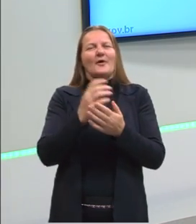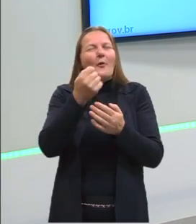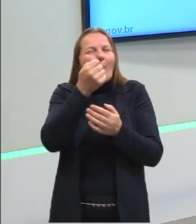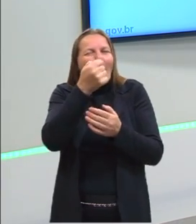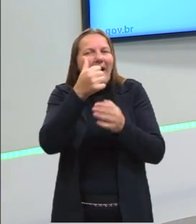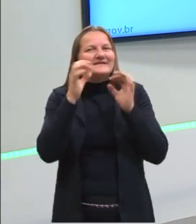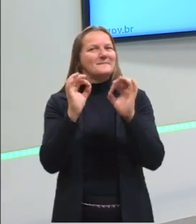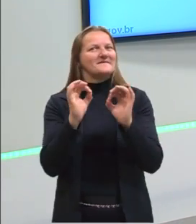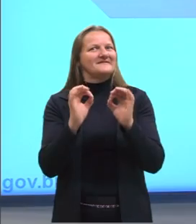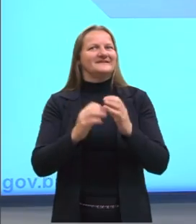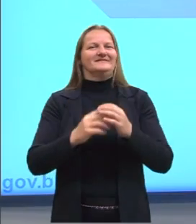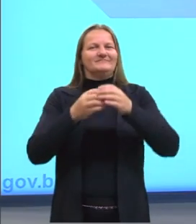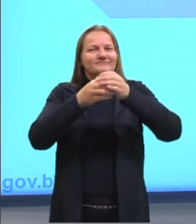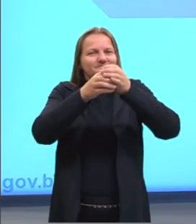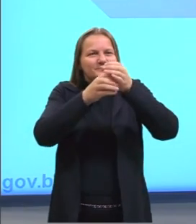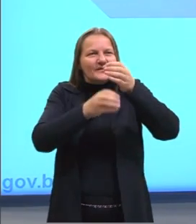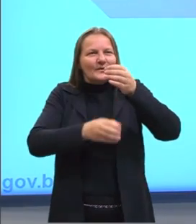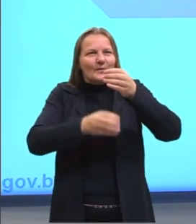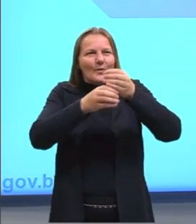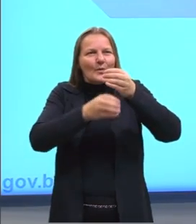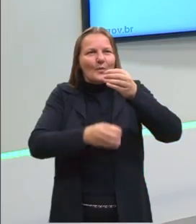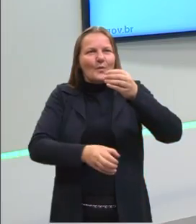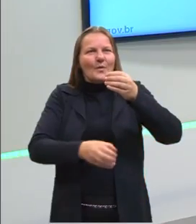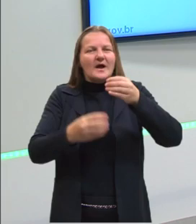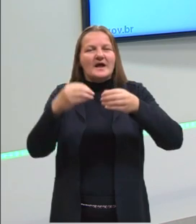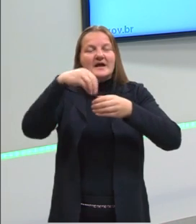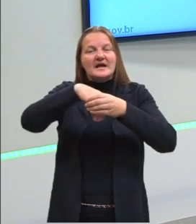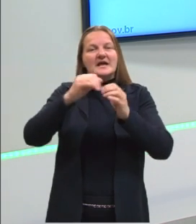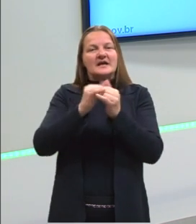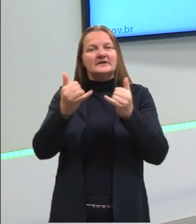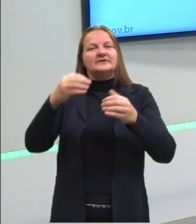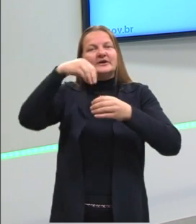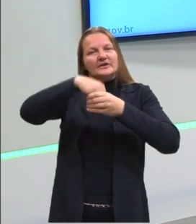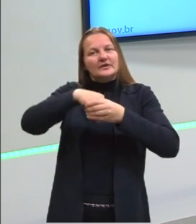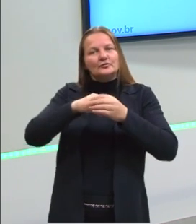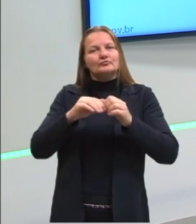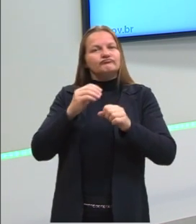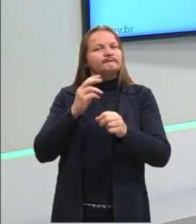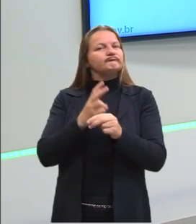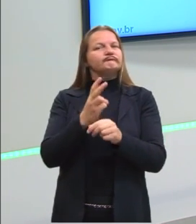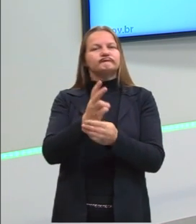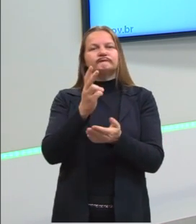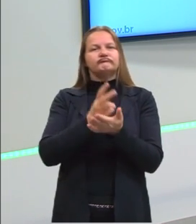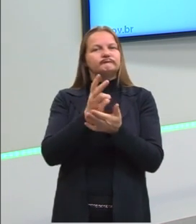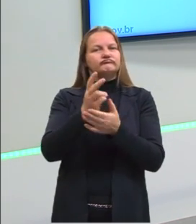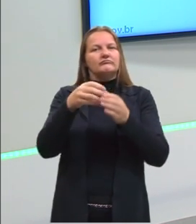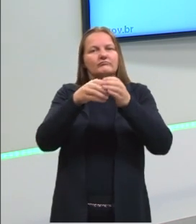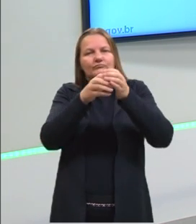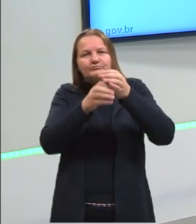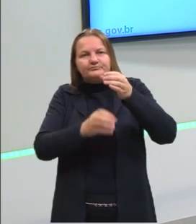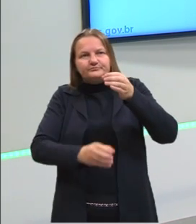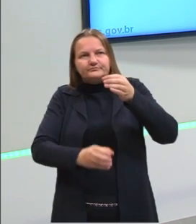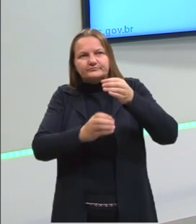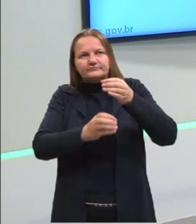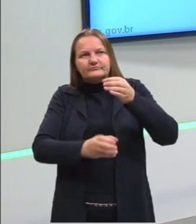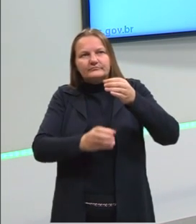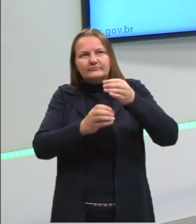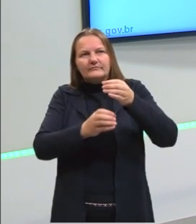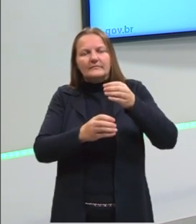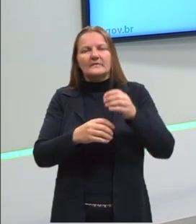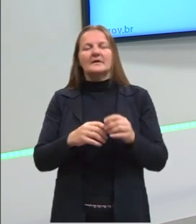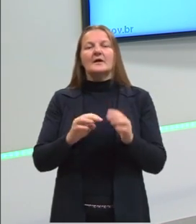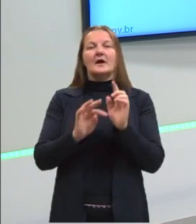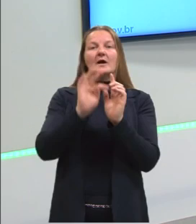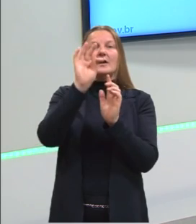perfeita. Então, ela dura um bom tempo, a energia se mantém no mesmo estado. Tanto para temperaturas altas